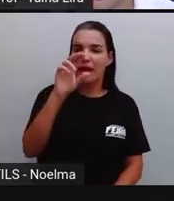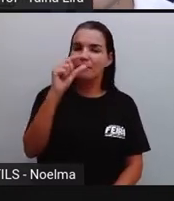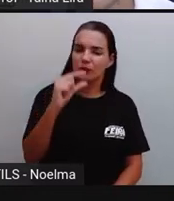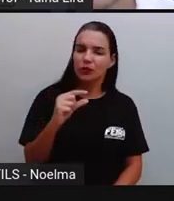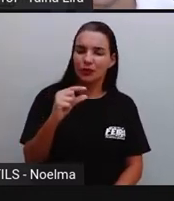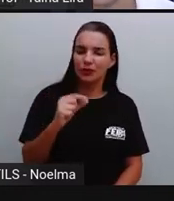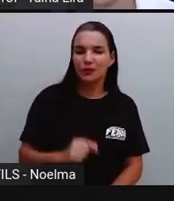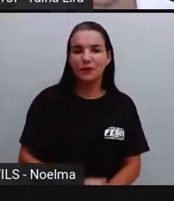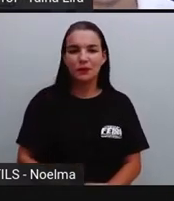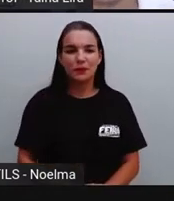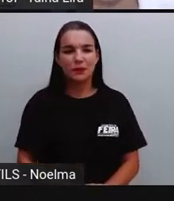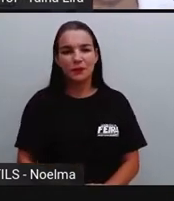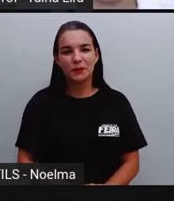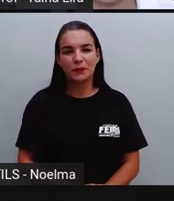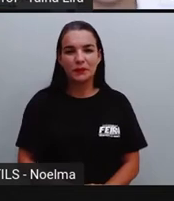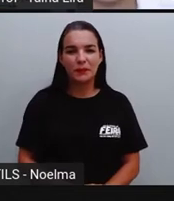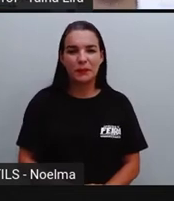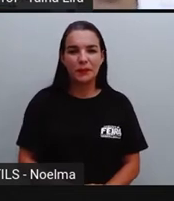cursivo, né?